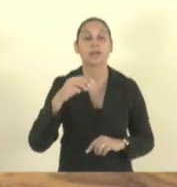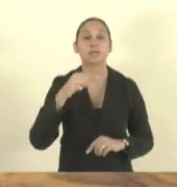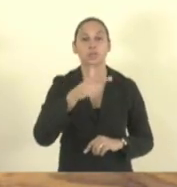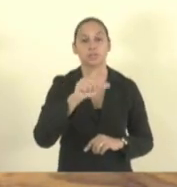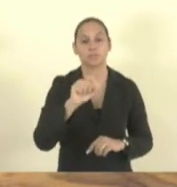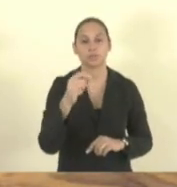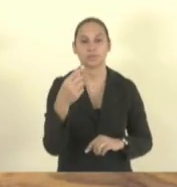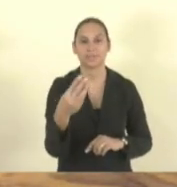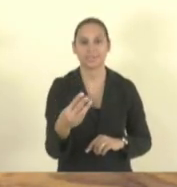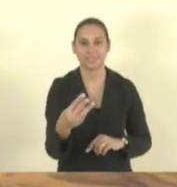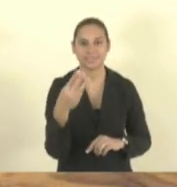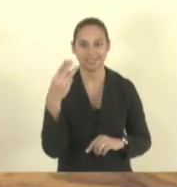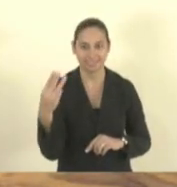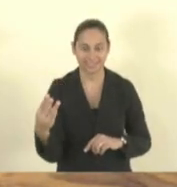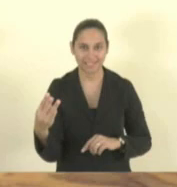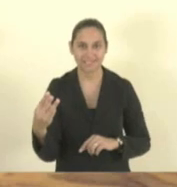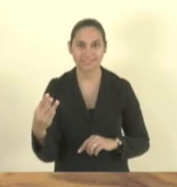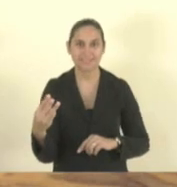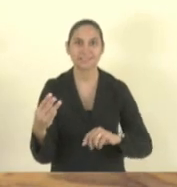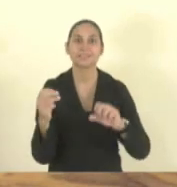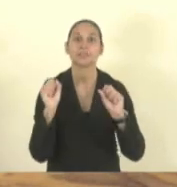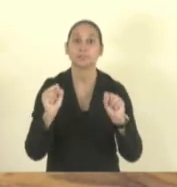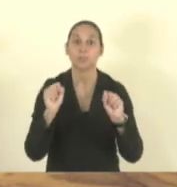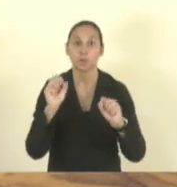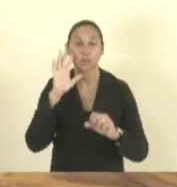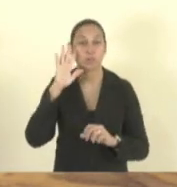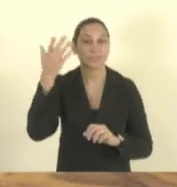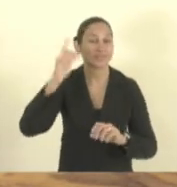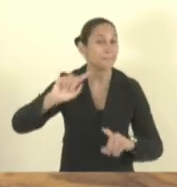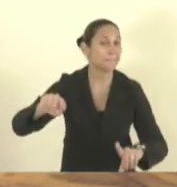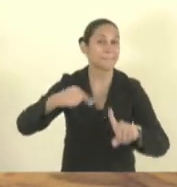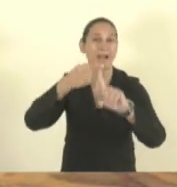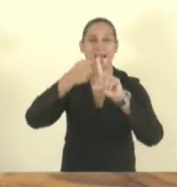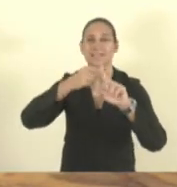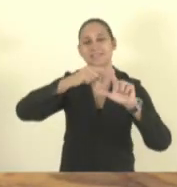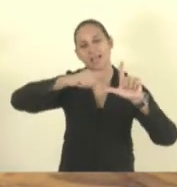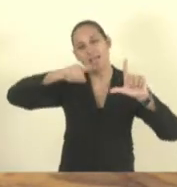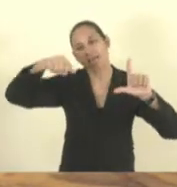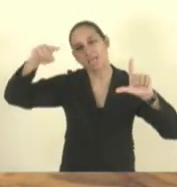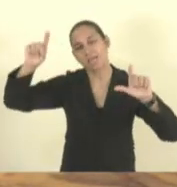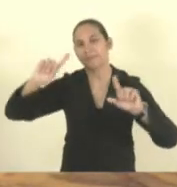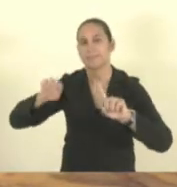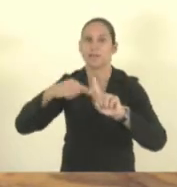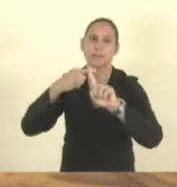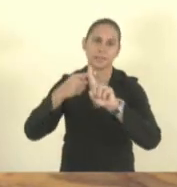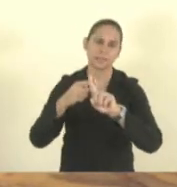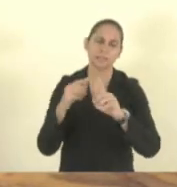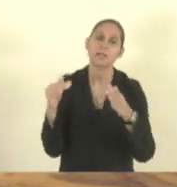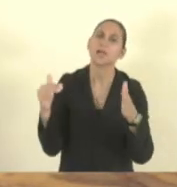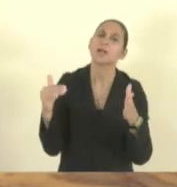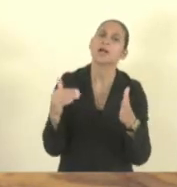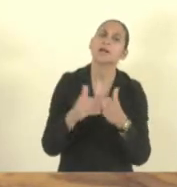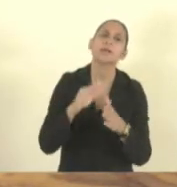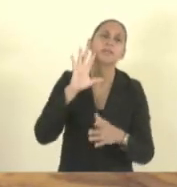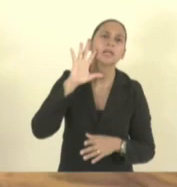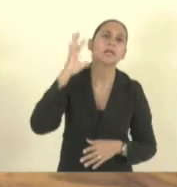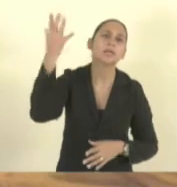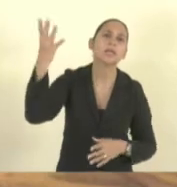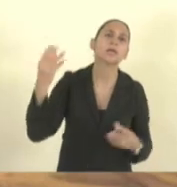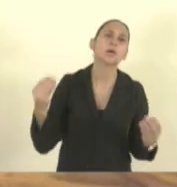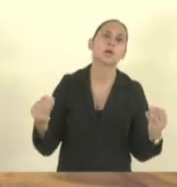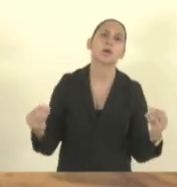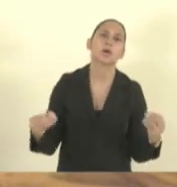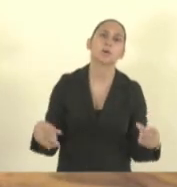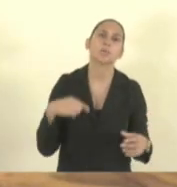uma vai nascer dentro do transtorno e até quando nós vamos esperar para